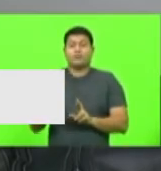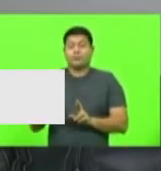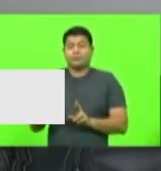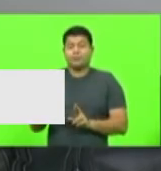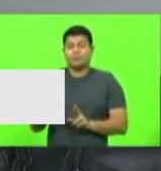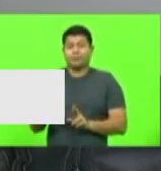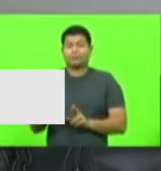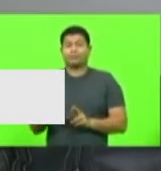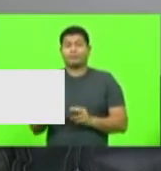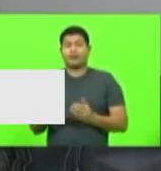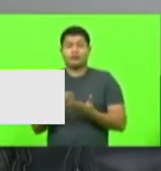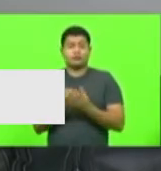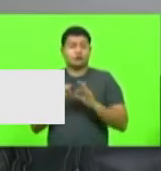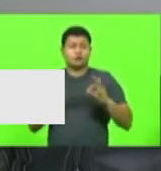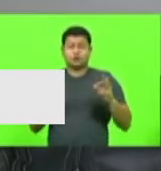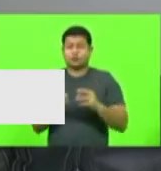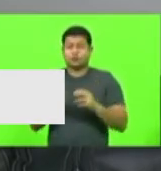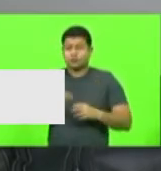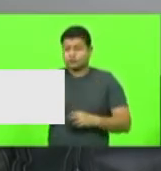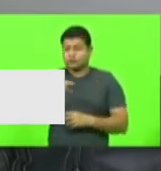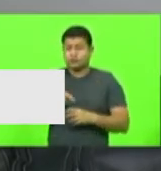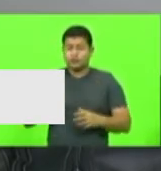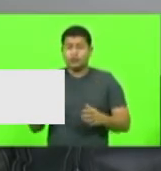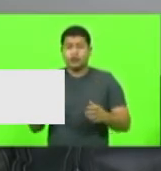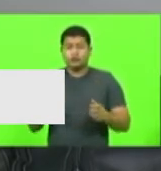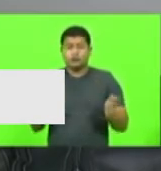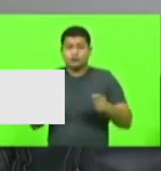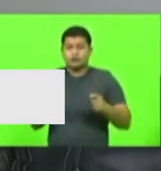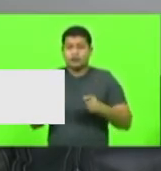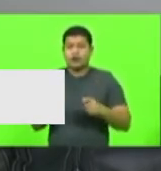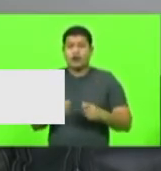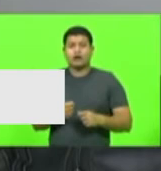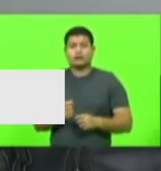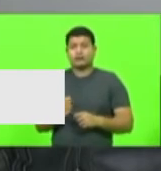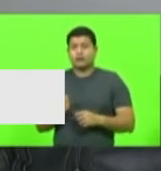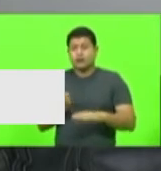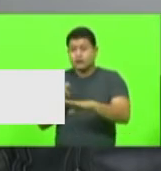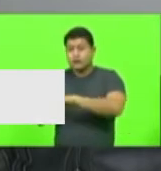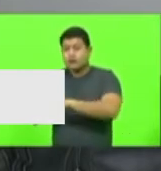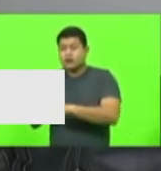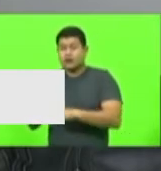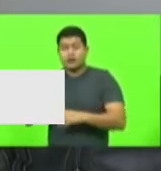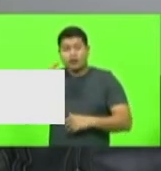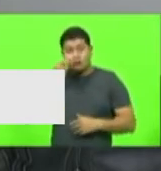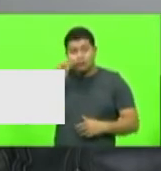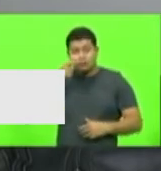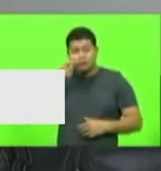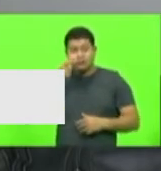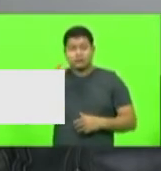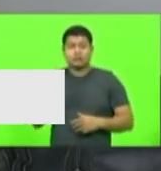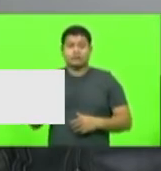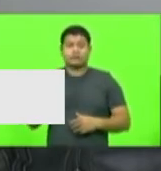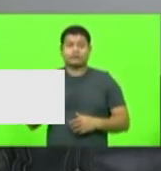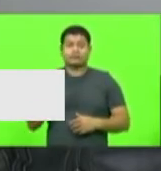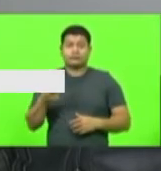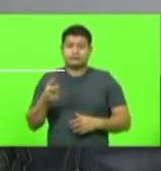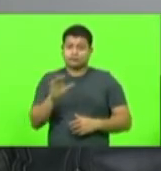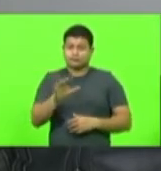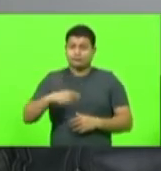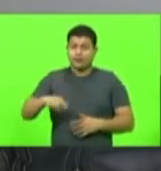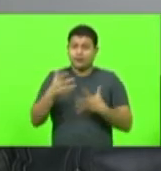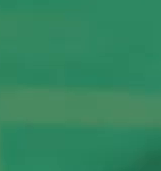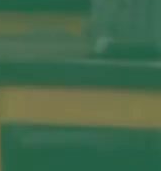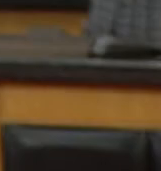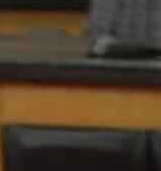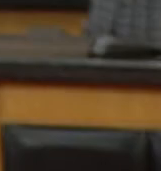De todas as maneiras que a gente puder estar presente, nós vamos estar presente. O que não dá é a situação como ela está.